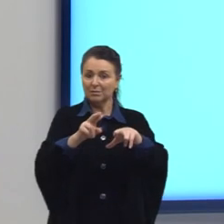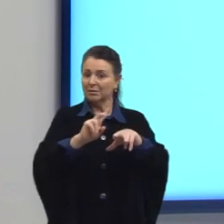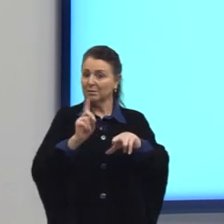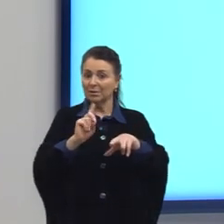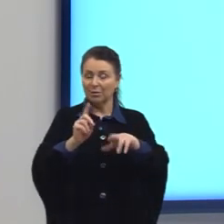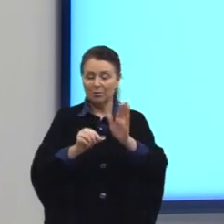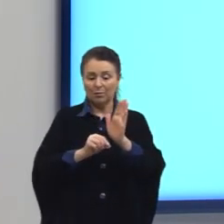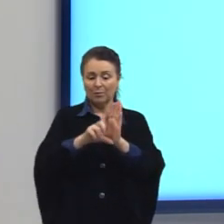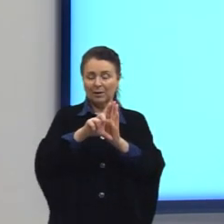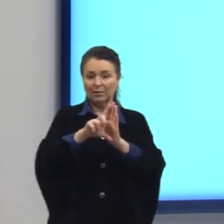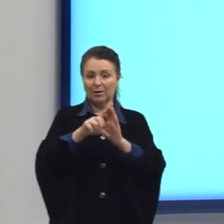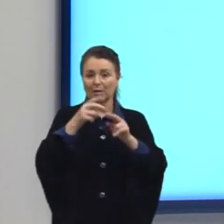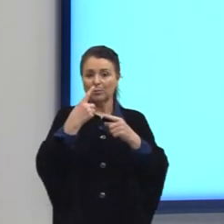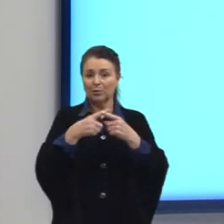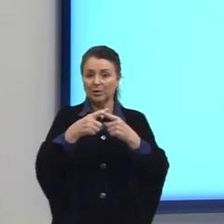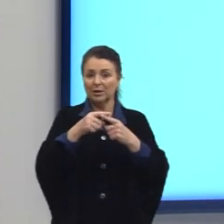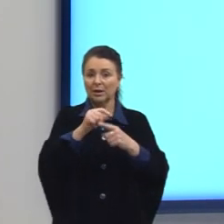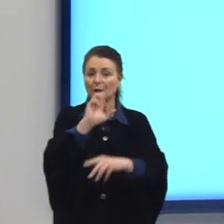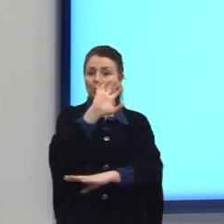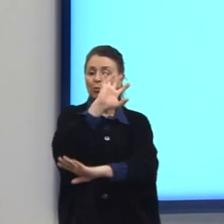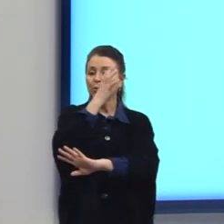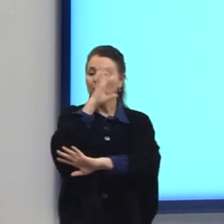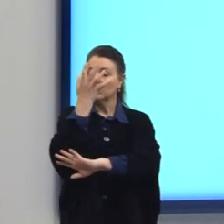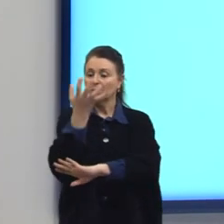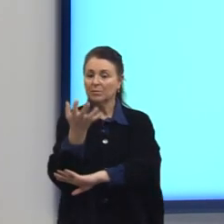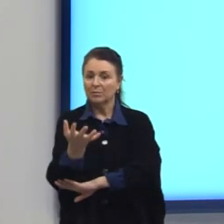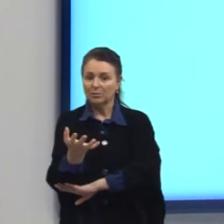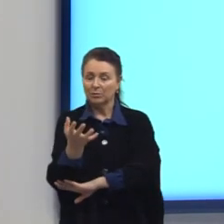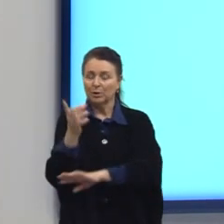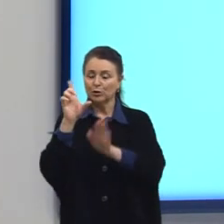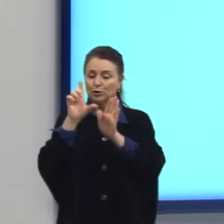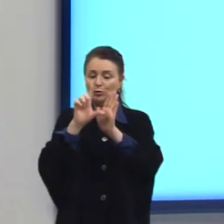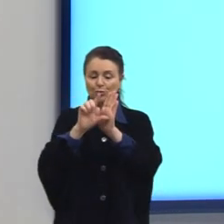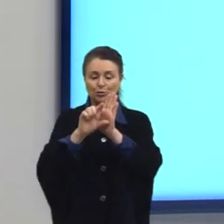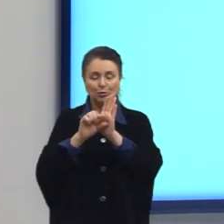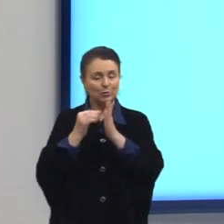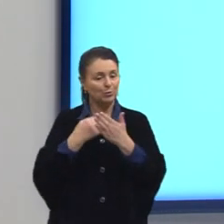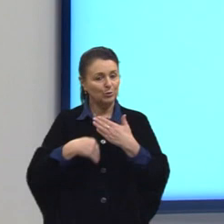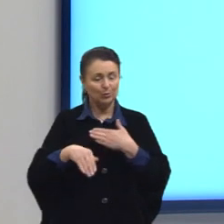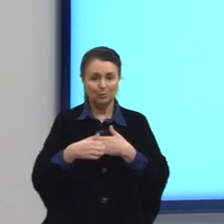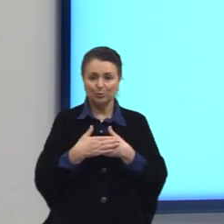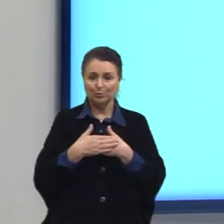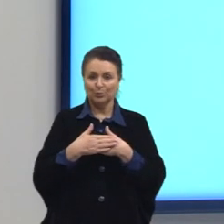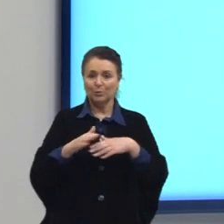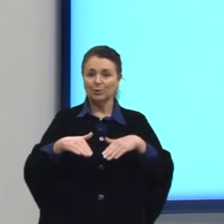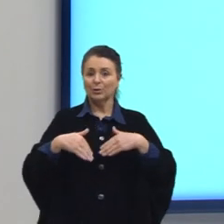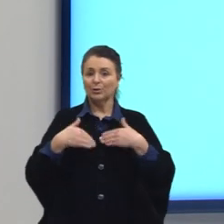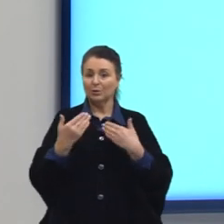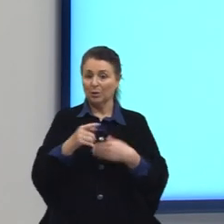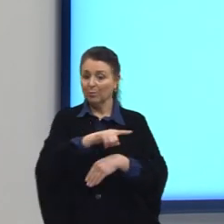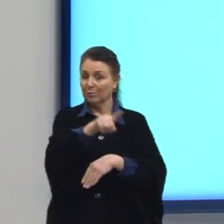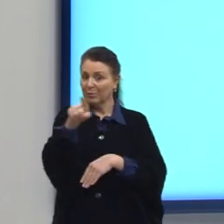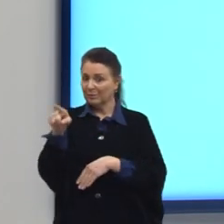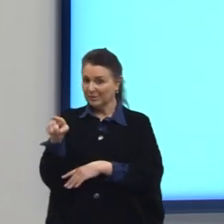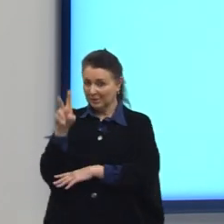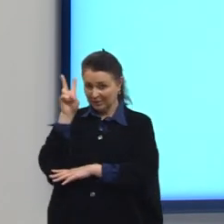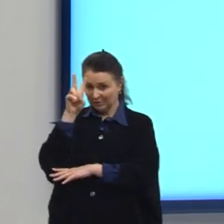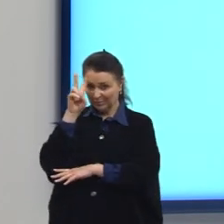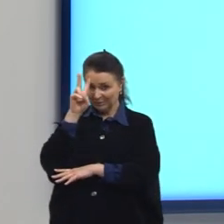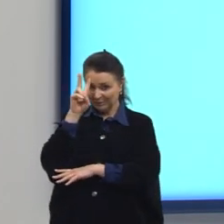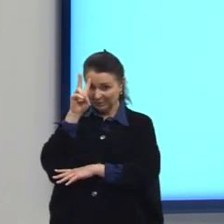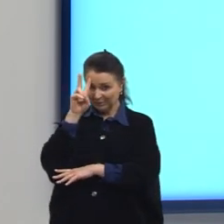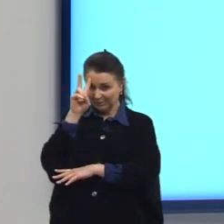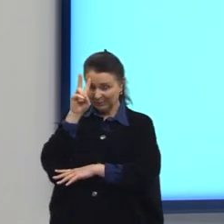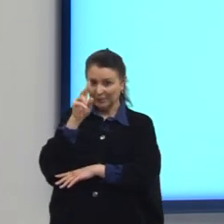desmatamento. Então, o desmatamento, ele vai diminuir tudo, né? Então, só para vocês relembrar que nós vimos